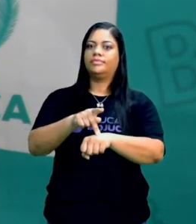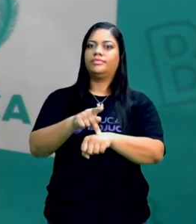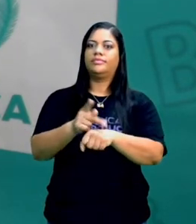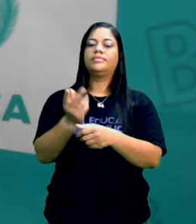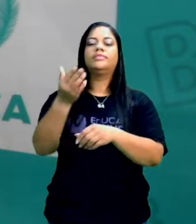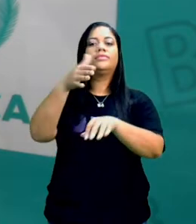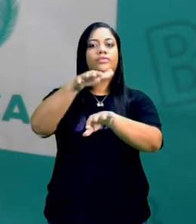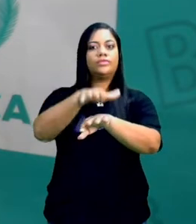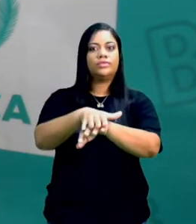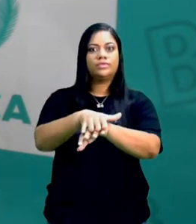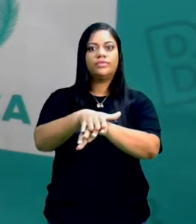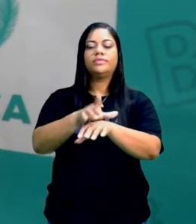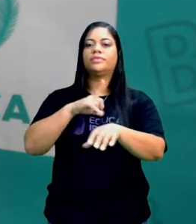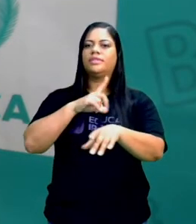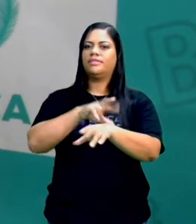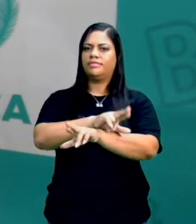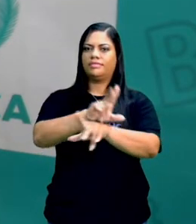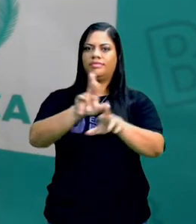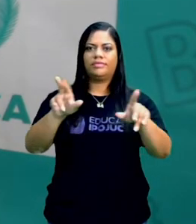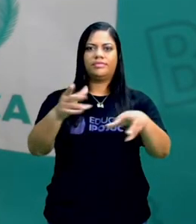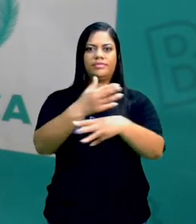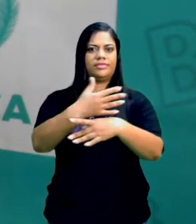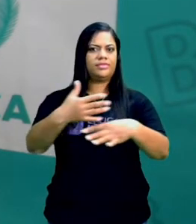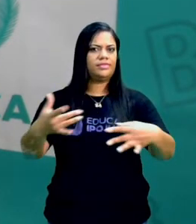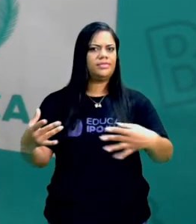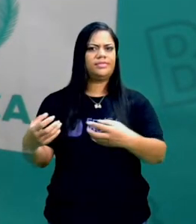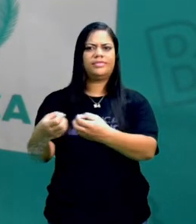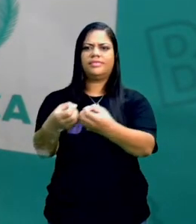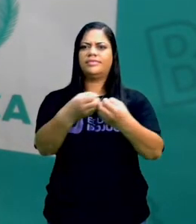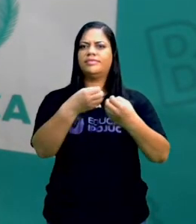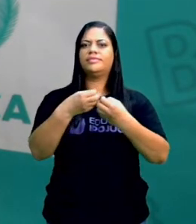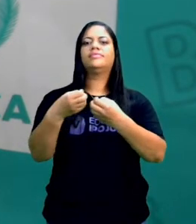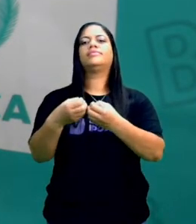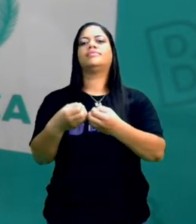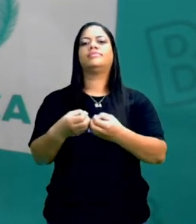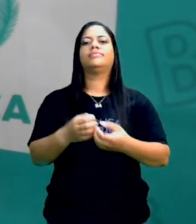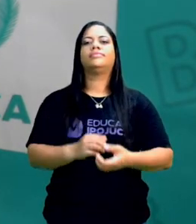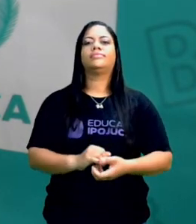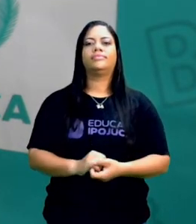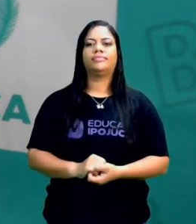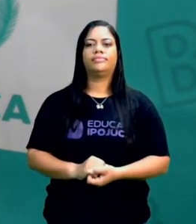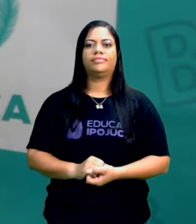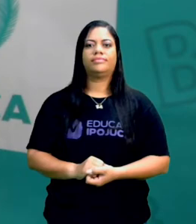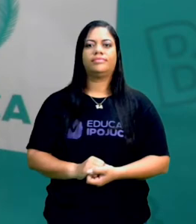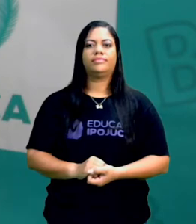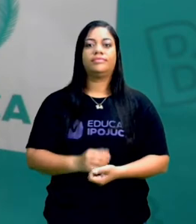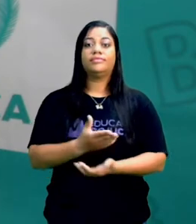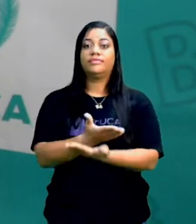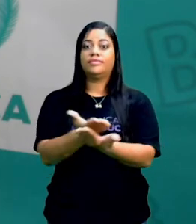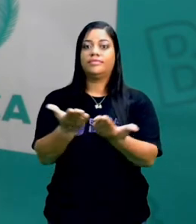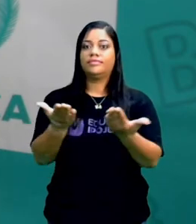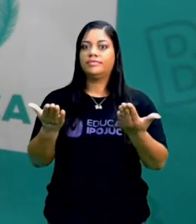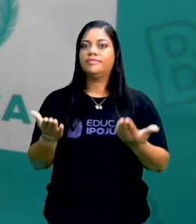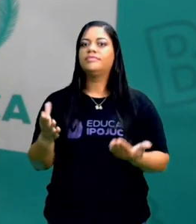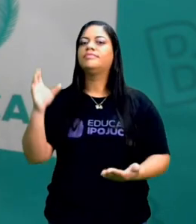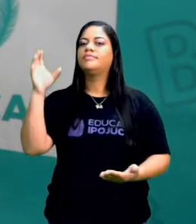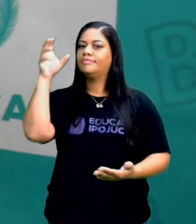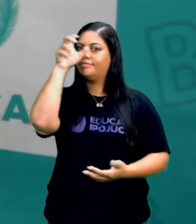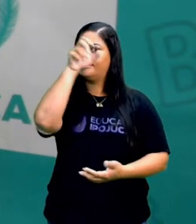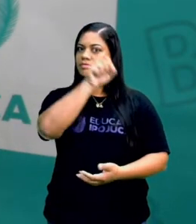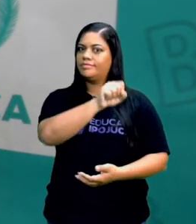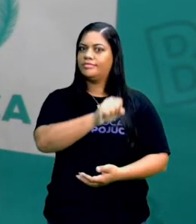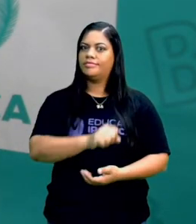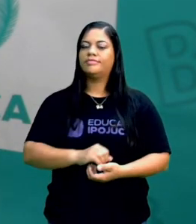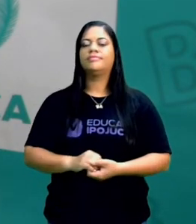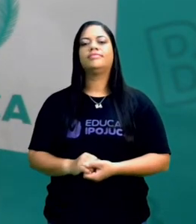Dentro desses estados, temos várias cidades e vários municípios e os distritos. E com isso você vai compreendendo.